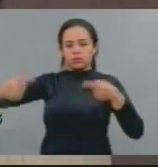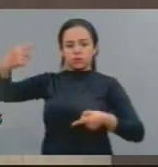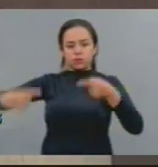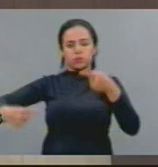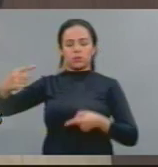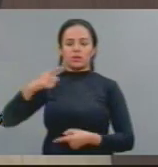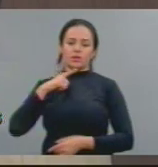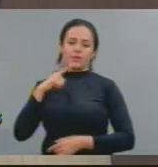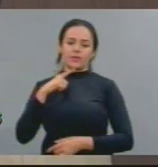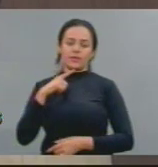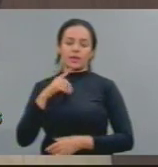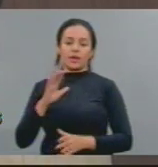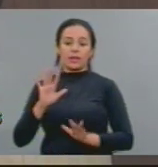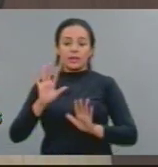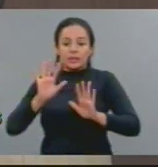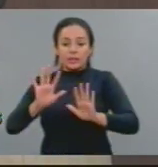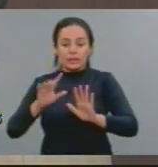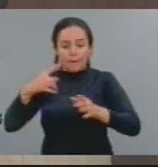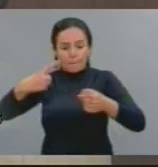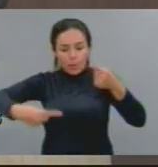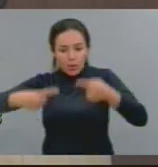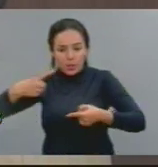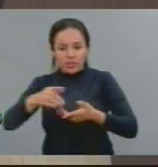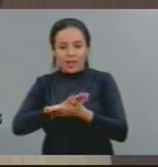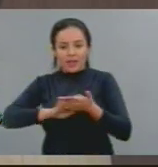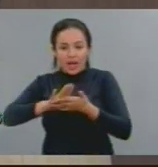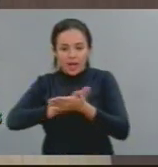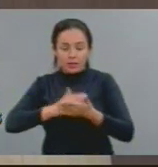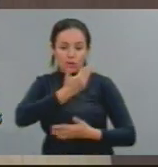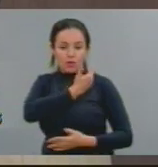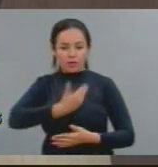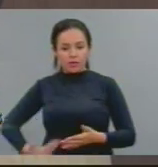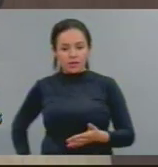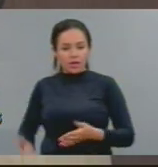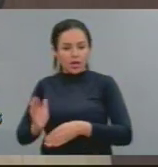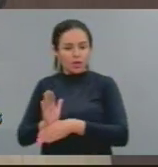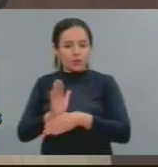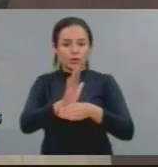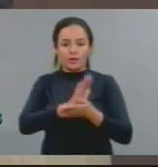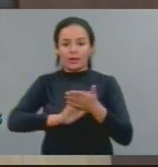do Estado, na ausência de políticas promotoras dos direitos, deputado,